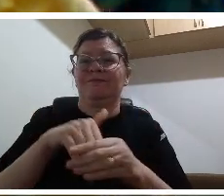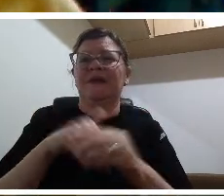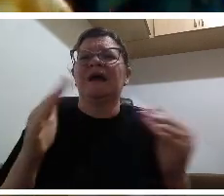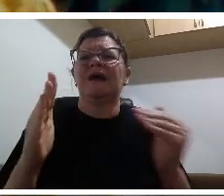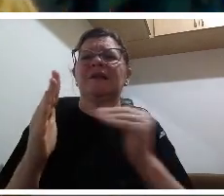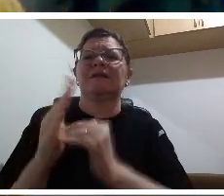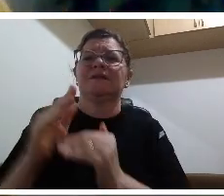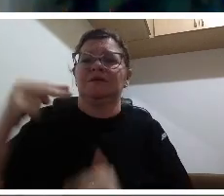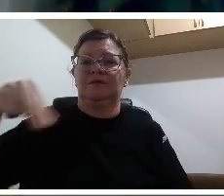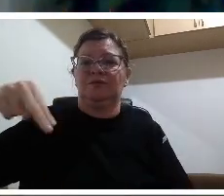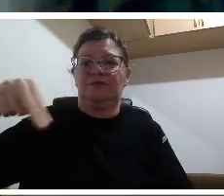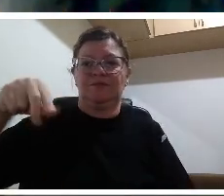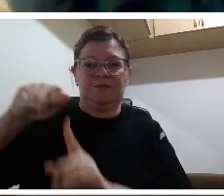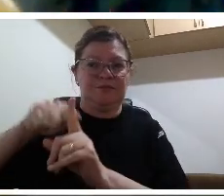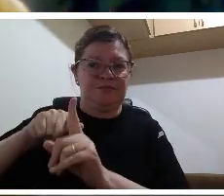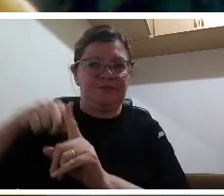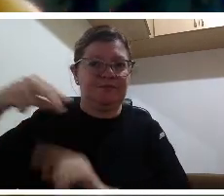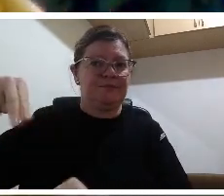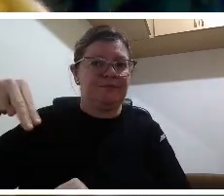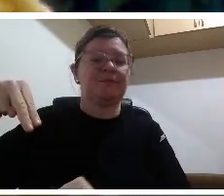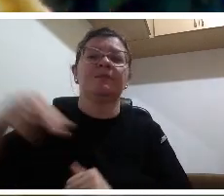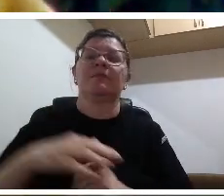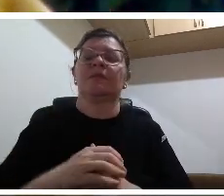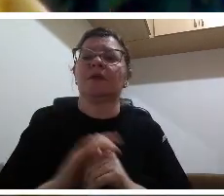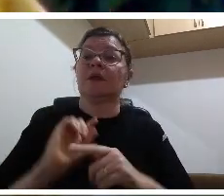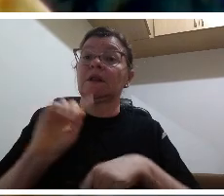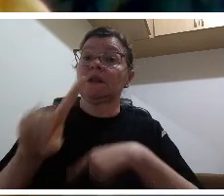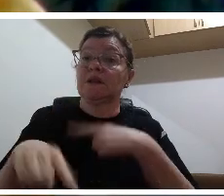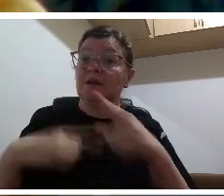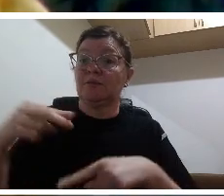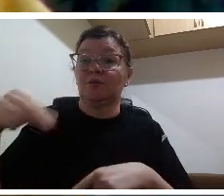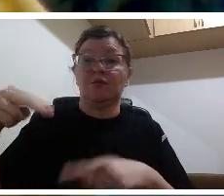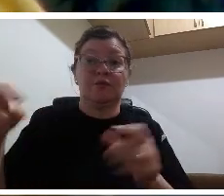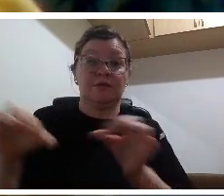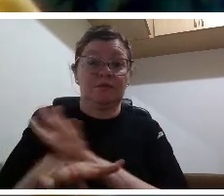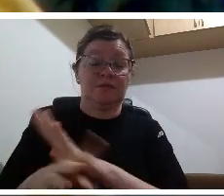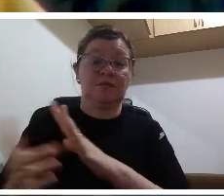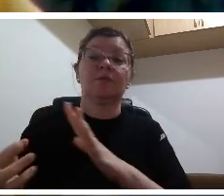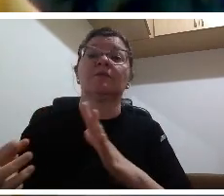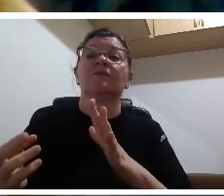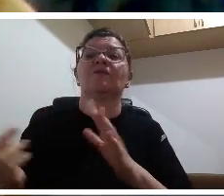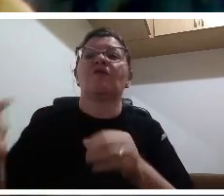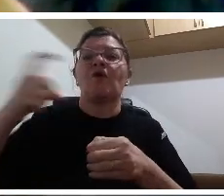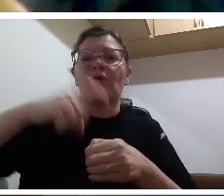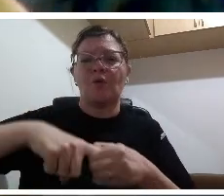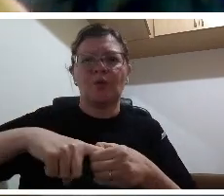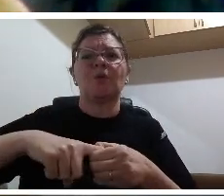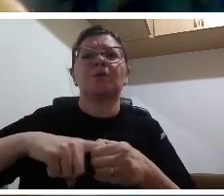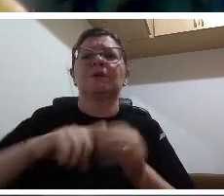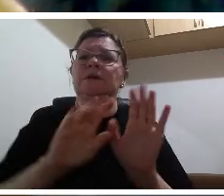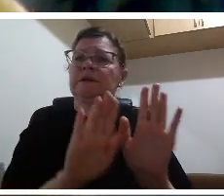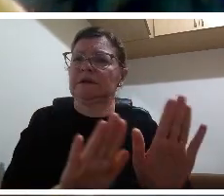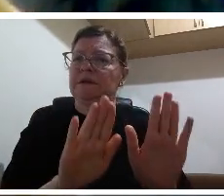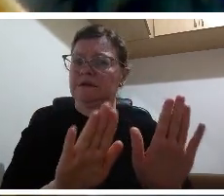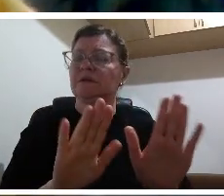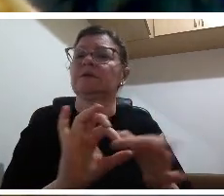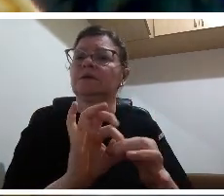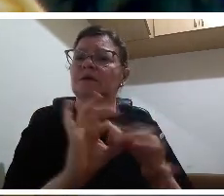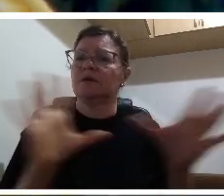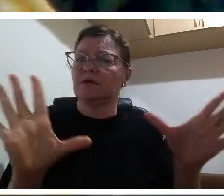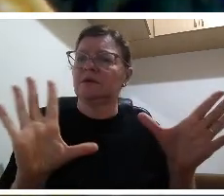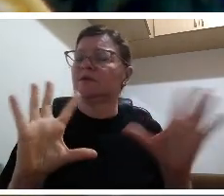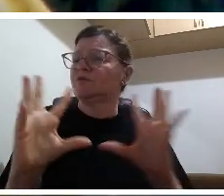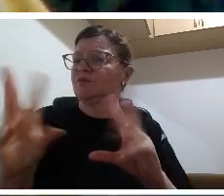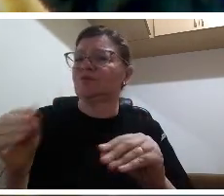inclusive para assessorar nas nossas reuniões pedagógicas que virão né nós temos conversado como que essas